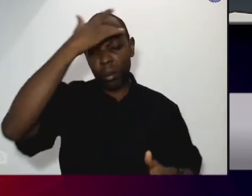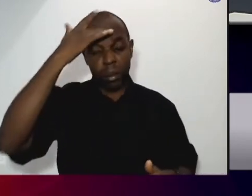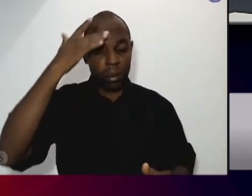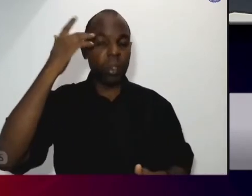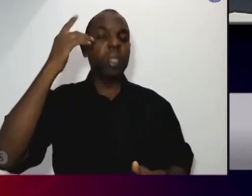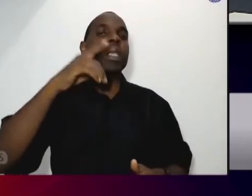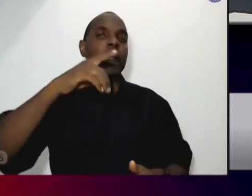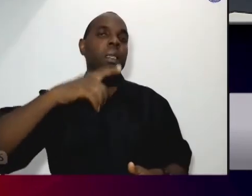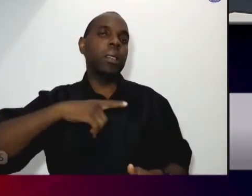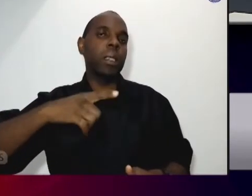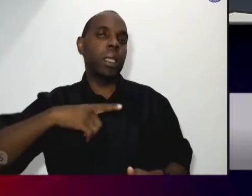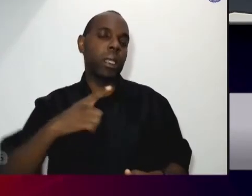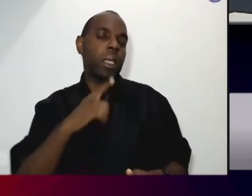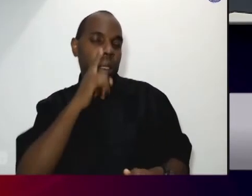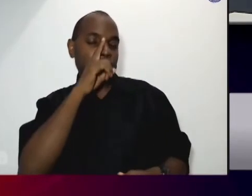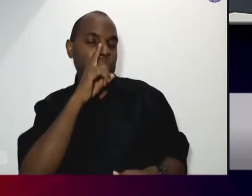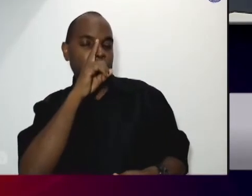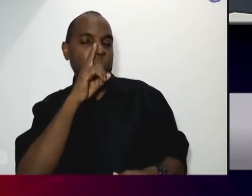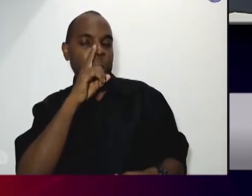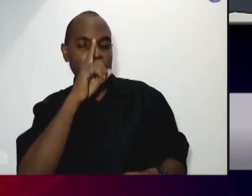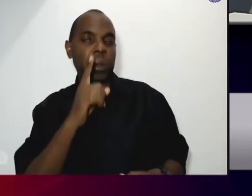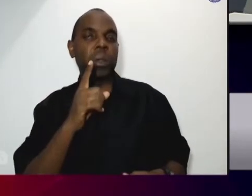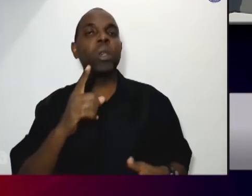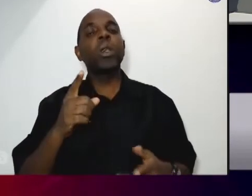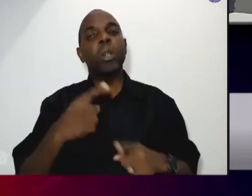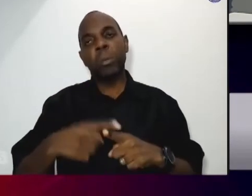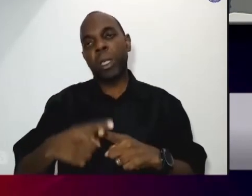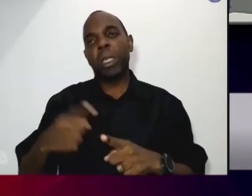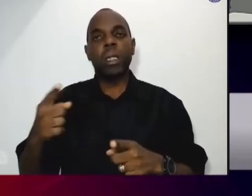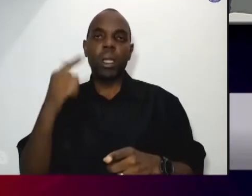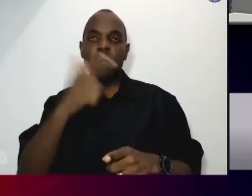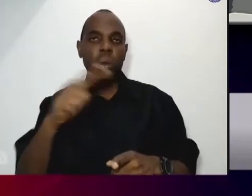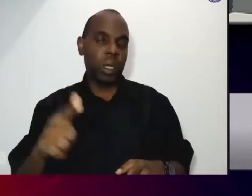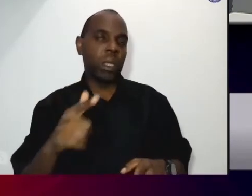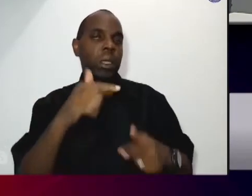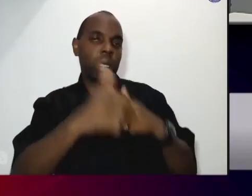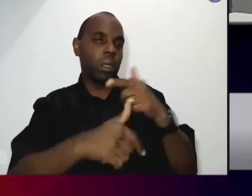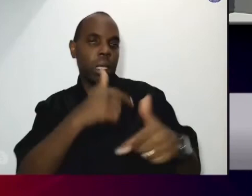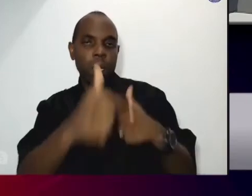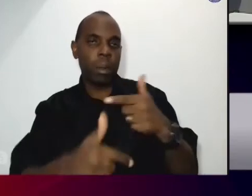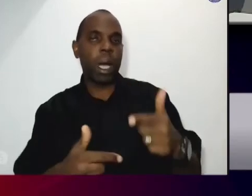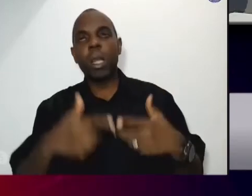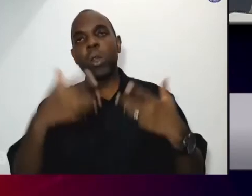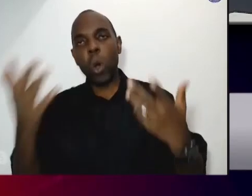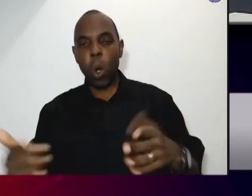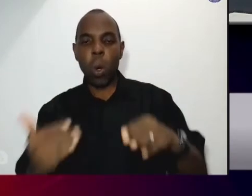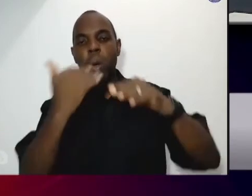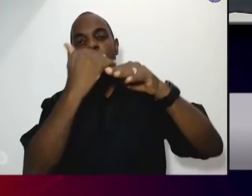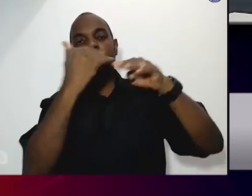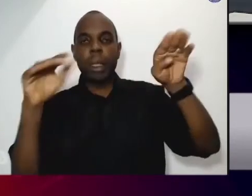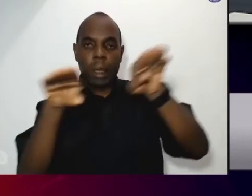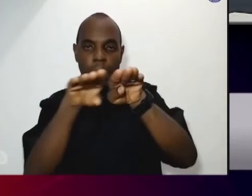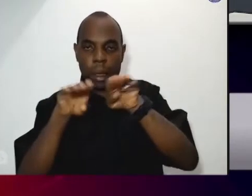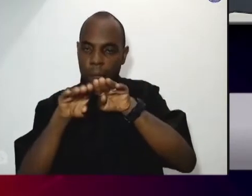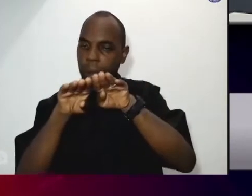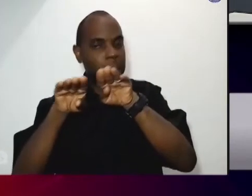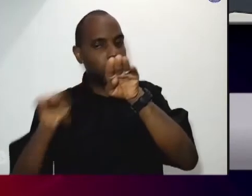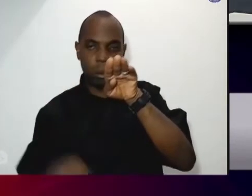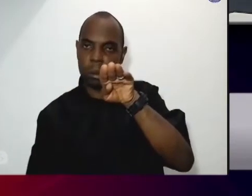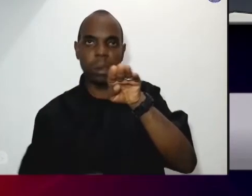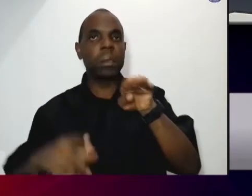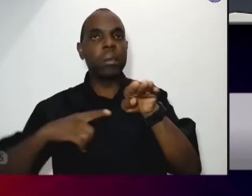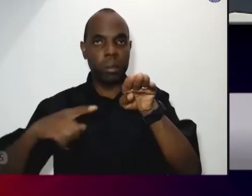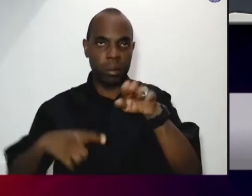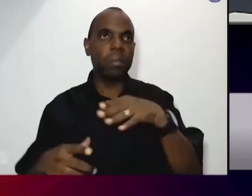social expostos à violência do desemprego e da desigualdade econômica e a terceira parte mobilização para conquistas